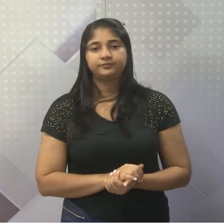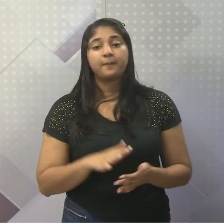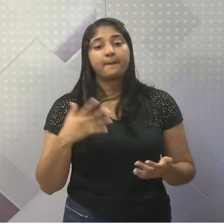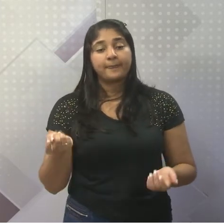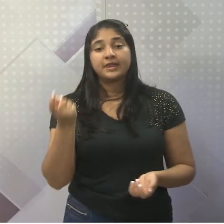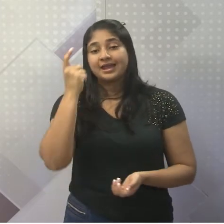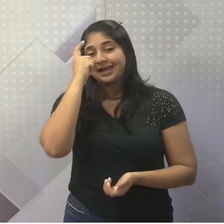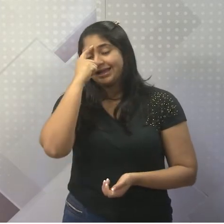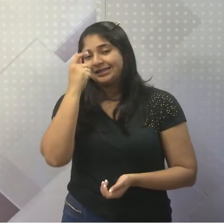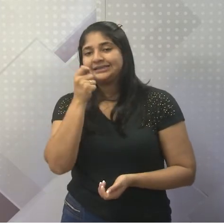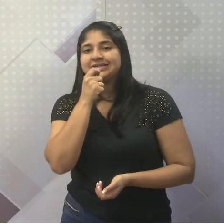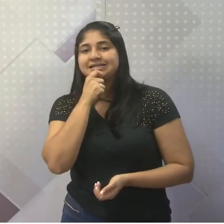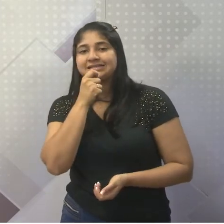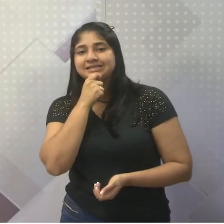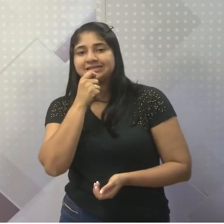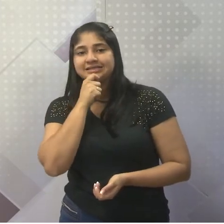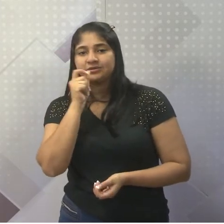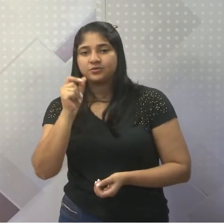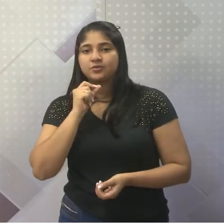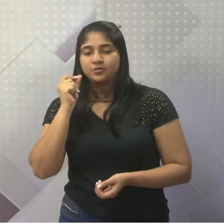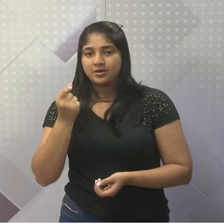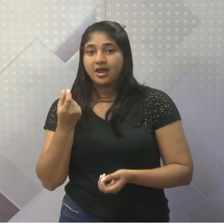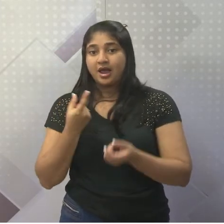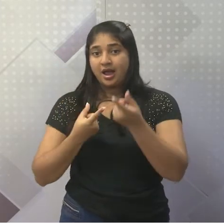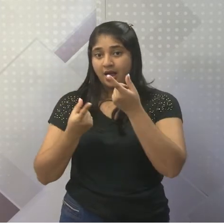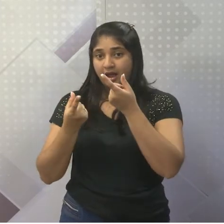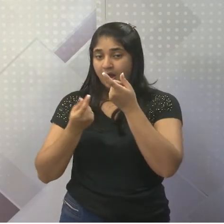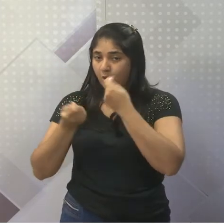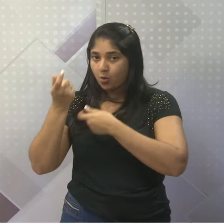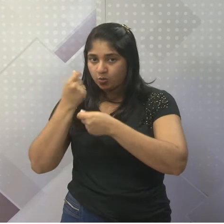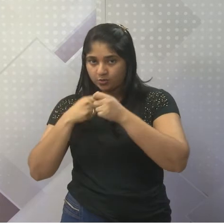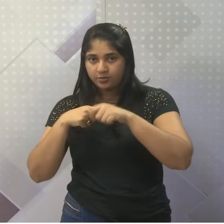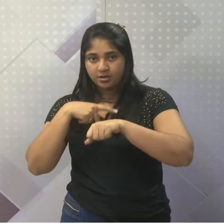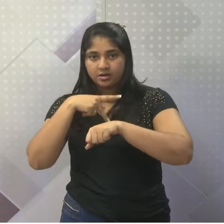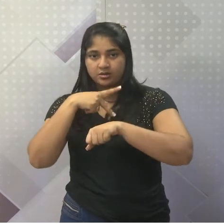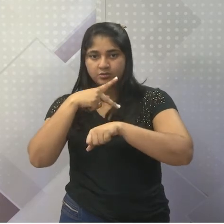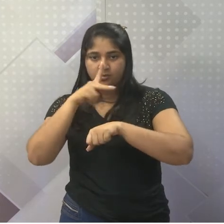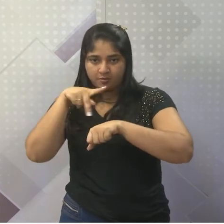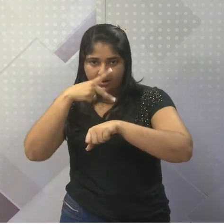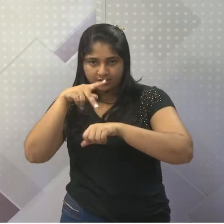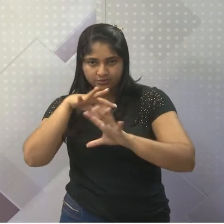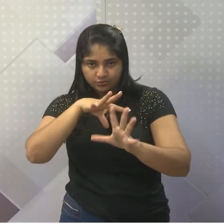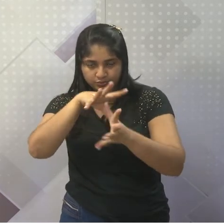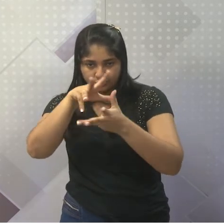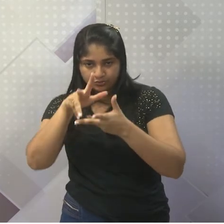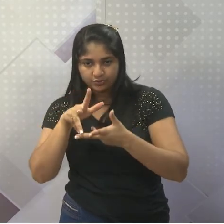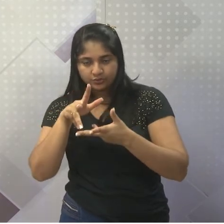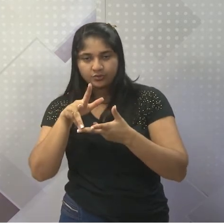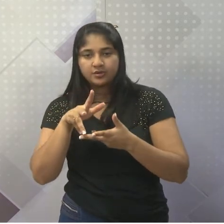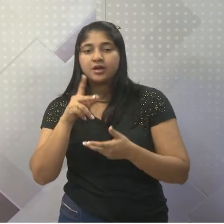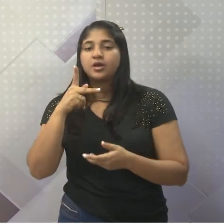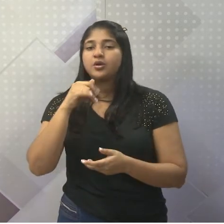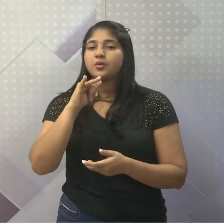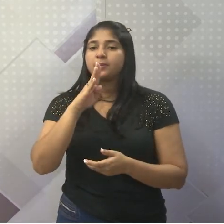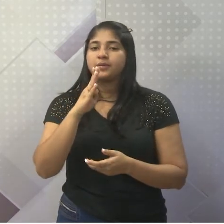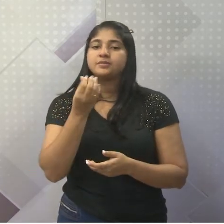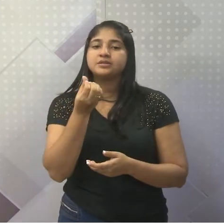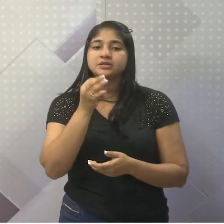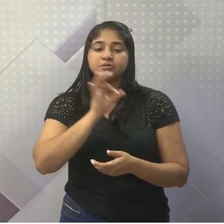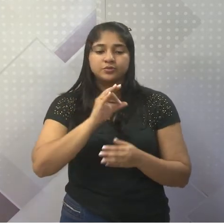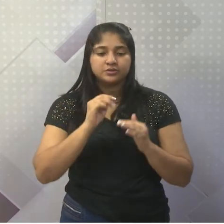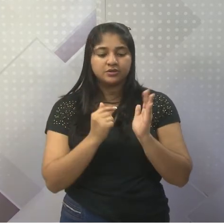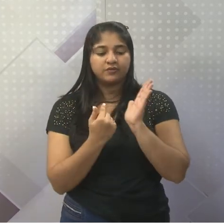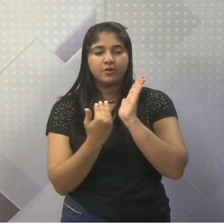é uma das maiores economias do mundo, e cujo PIB tem um crescimento de 6% já há algumas décadas,